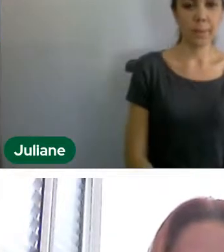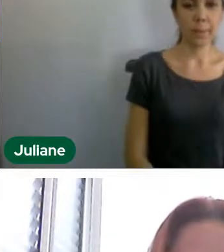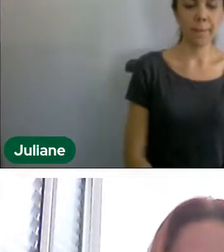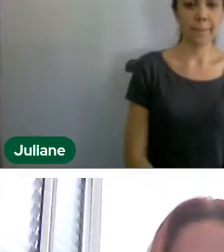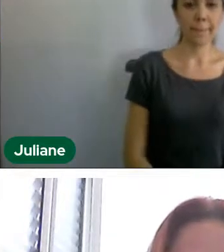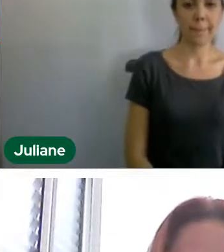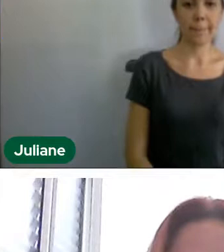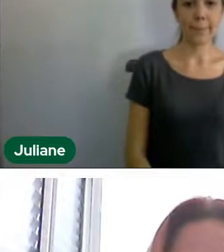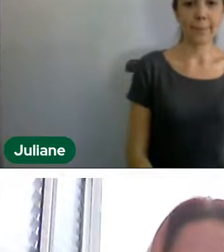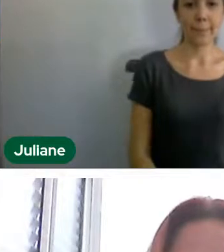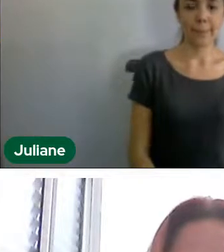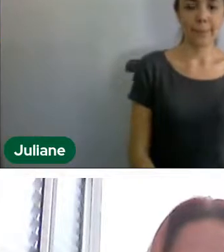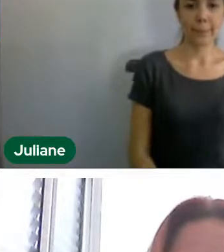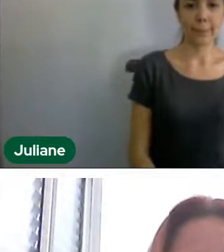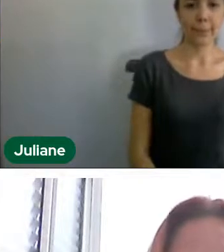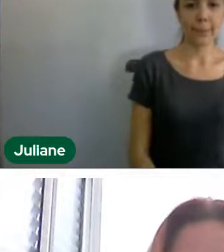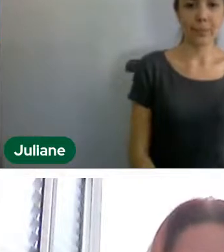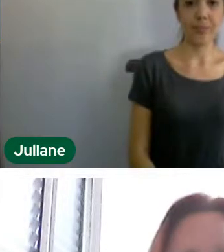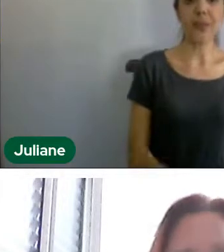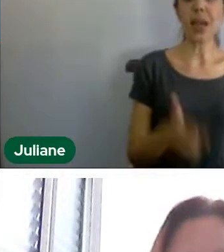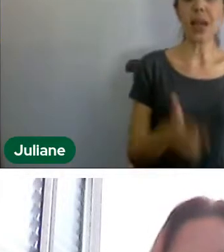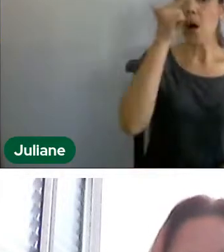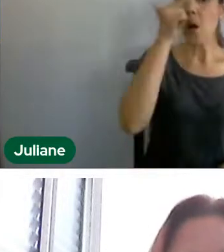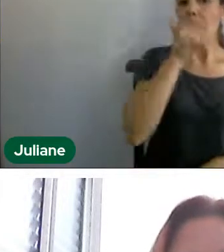acho ela deve estar tentando voltar agora,